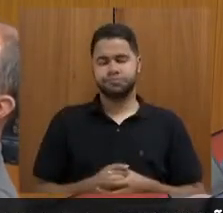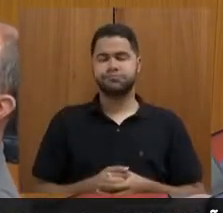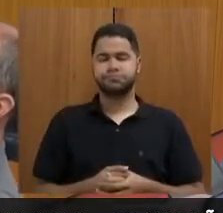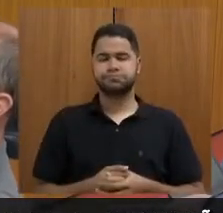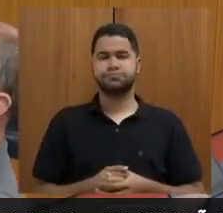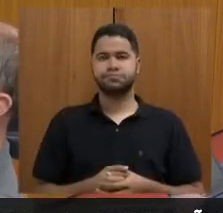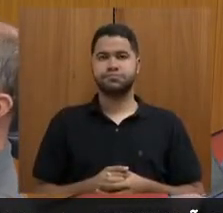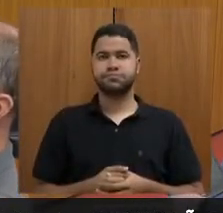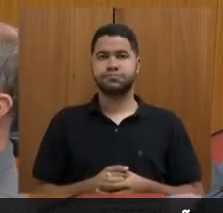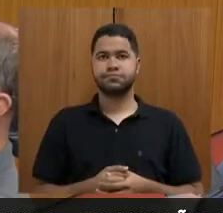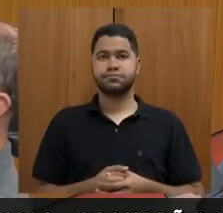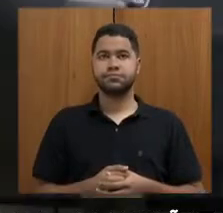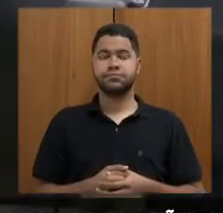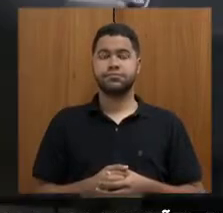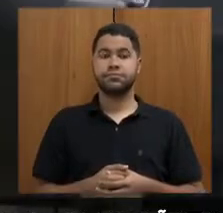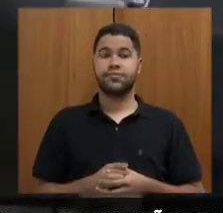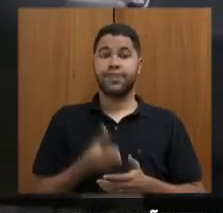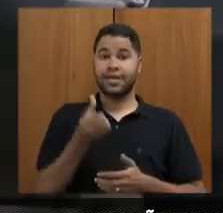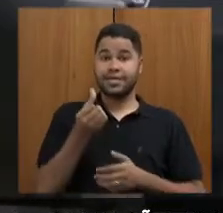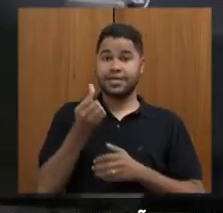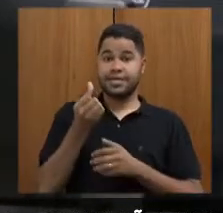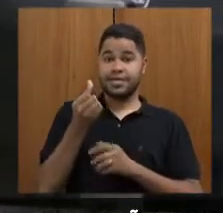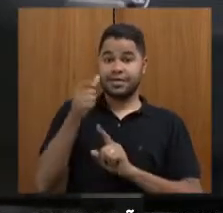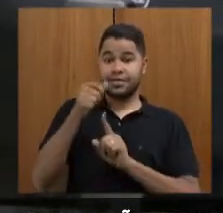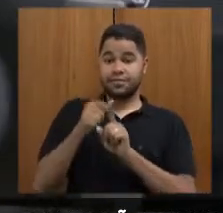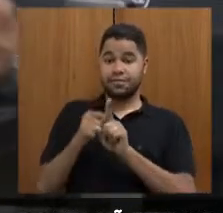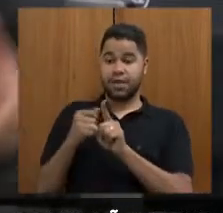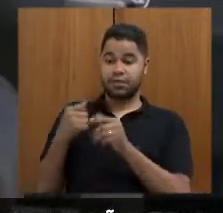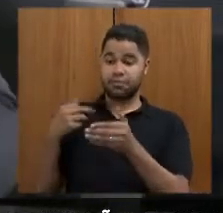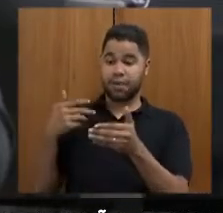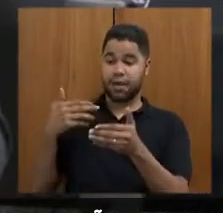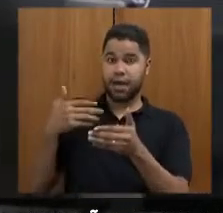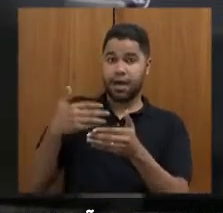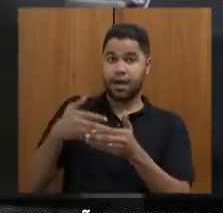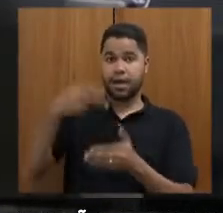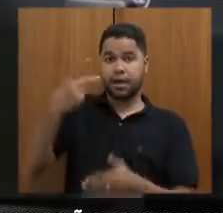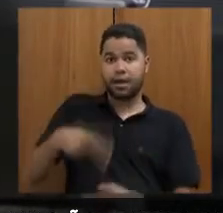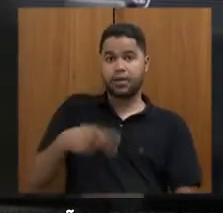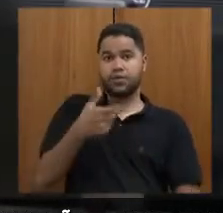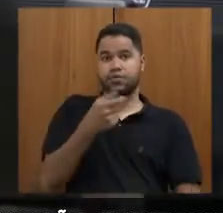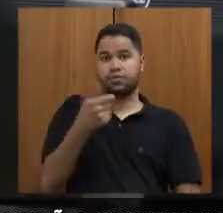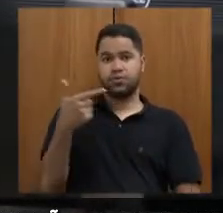balanço aí desses seis meses do ano de 2022, pode passar.